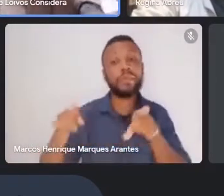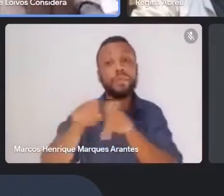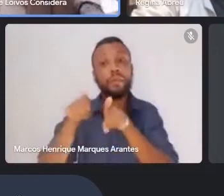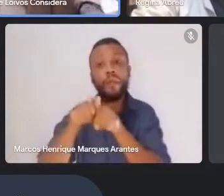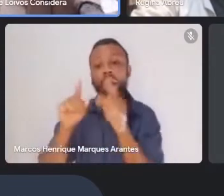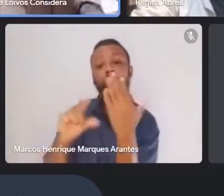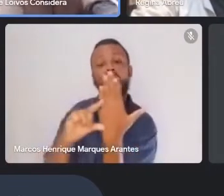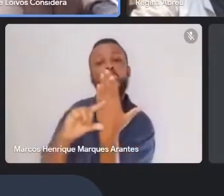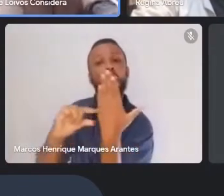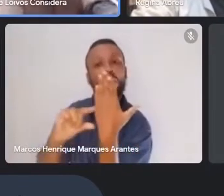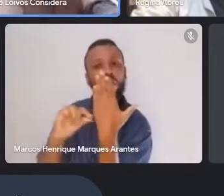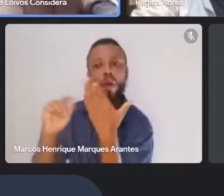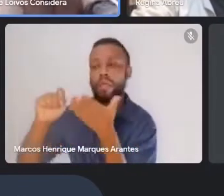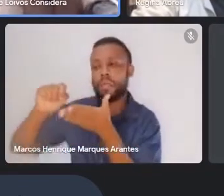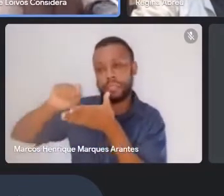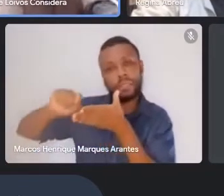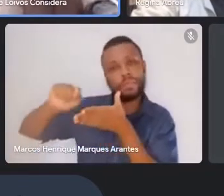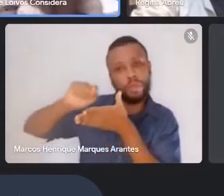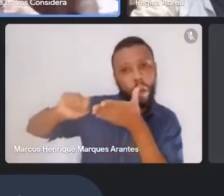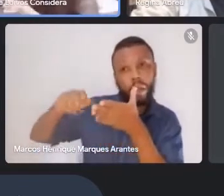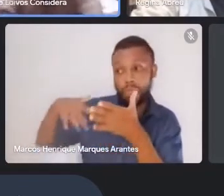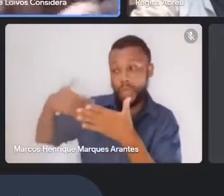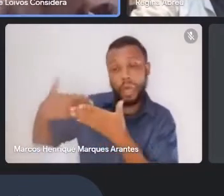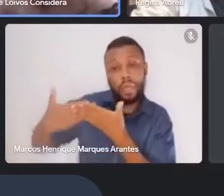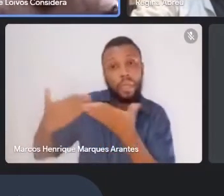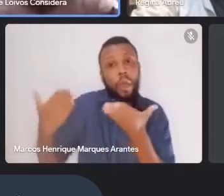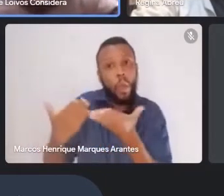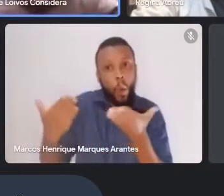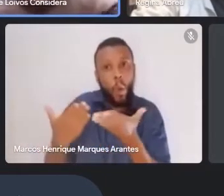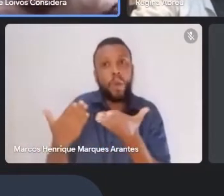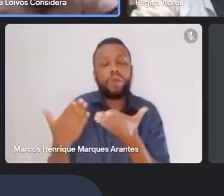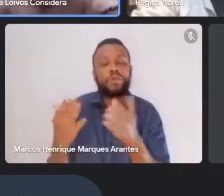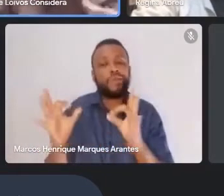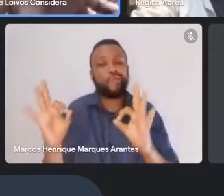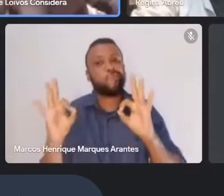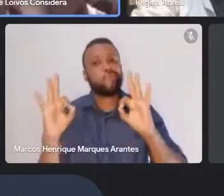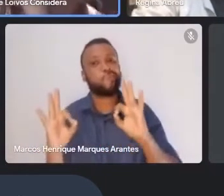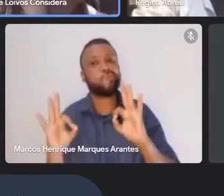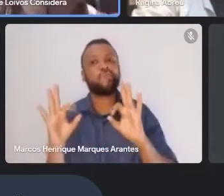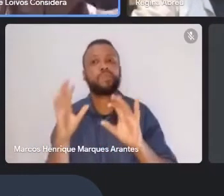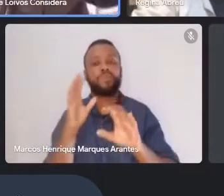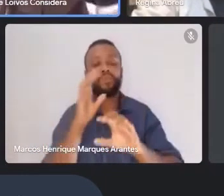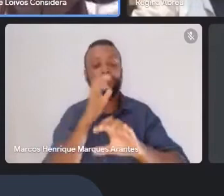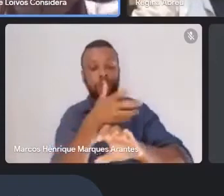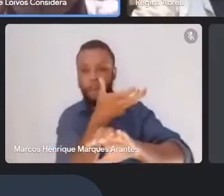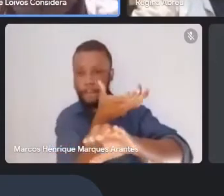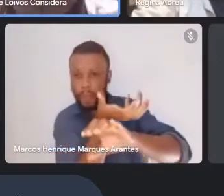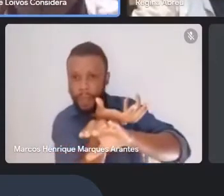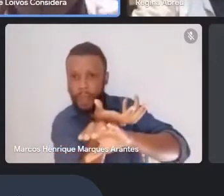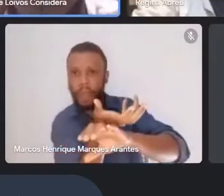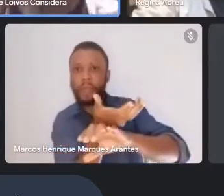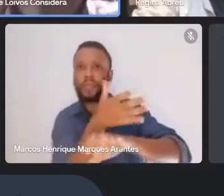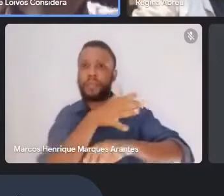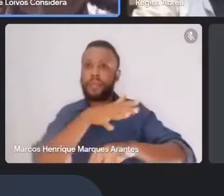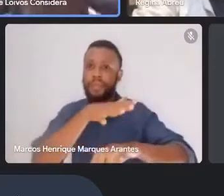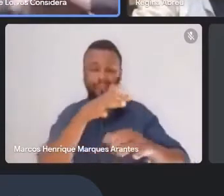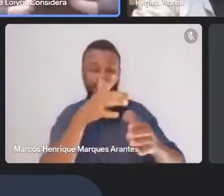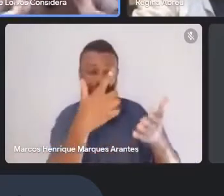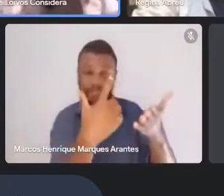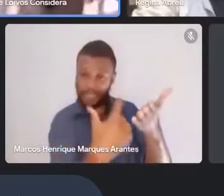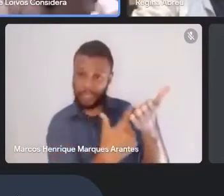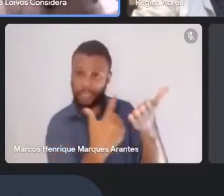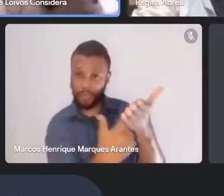um sucesso danado na praça, né? Digamos assim, na praça de livros em que a gente